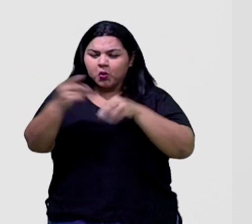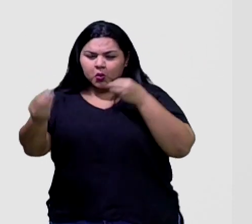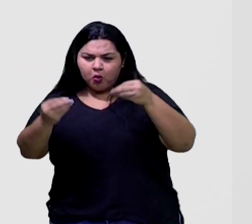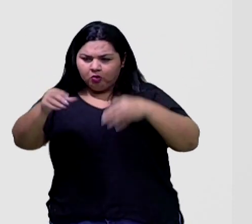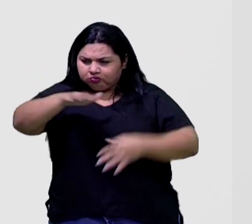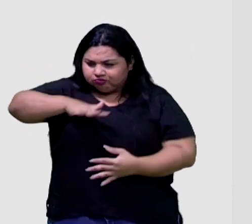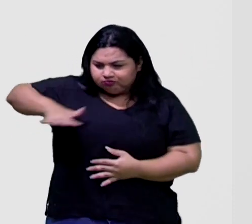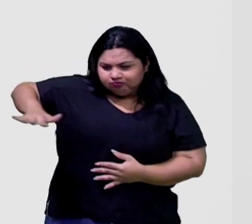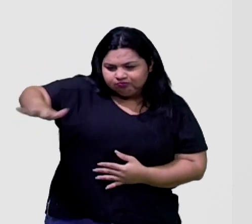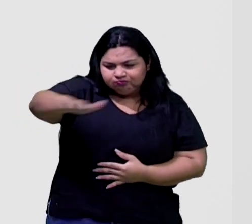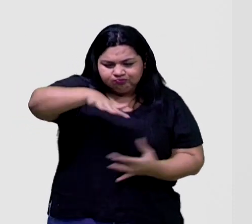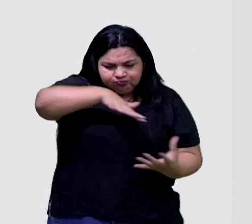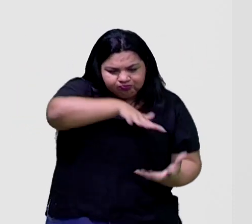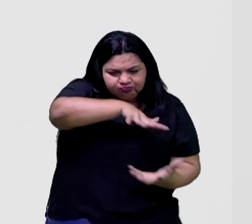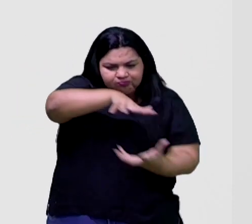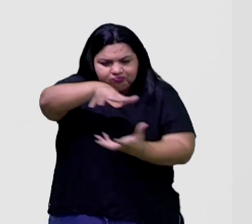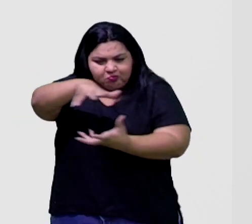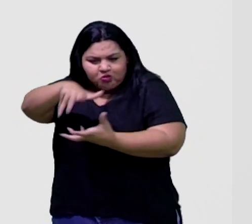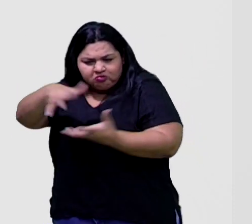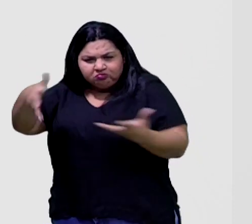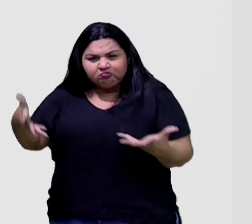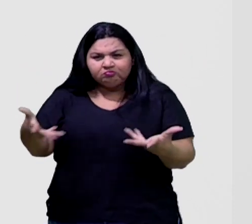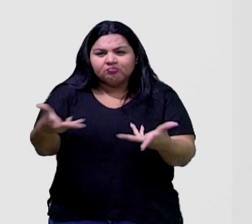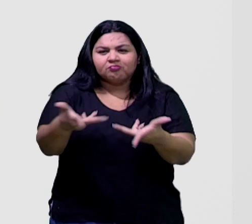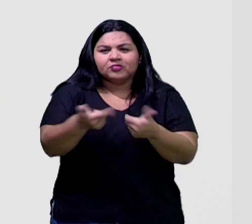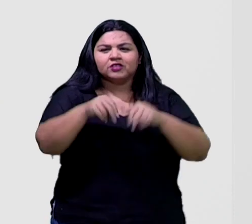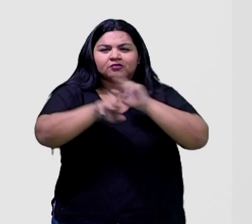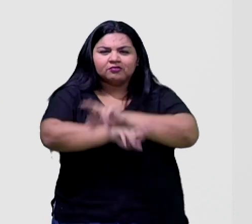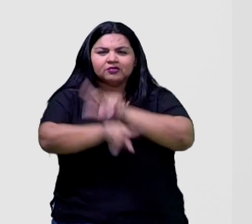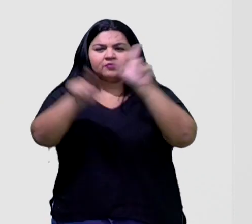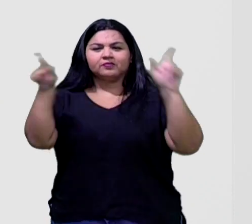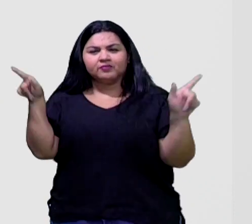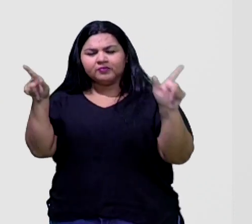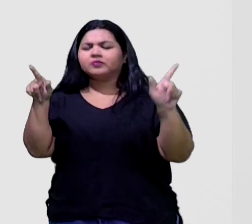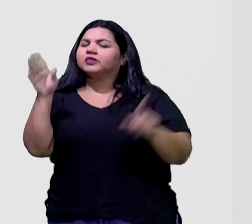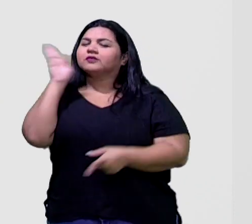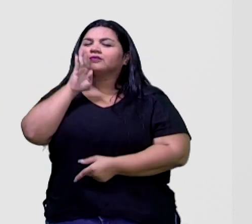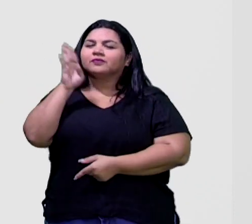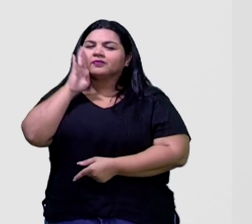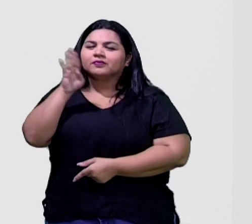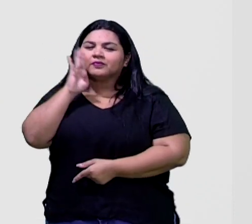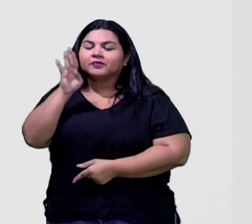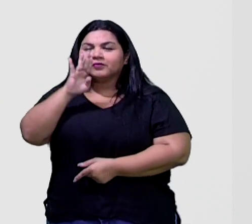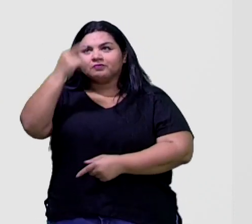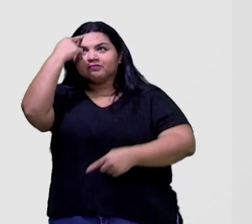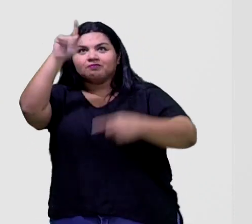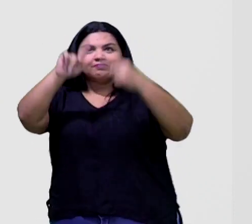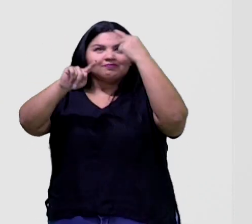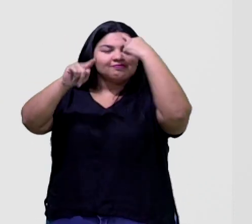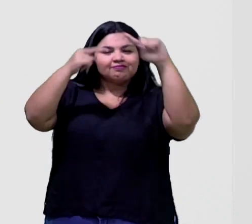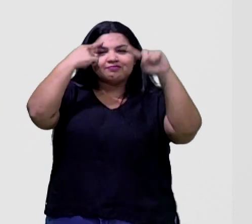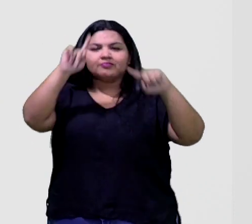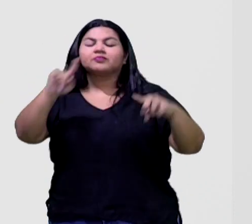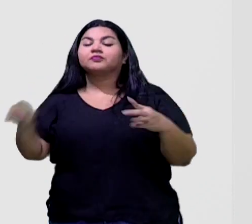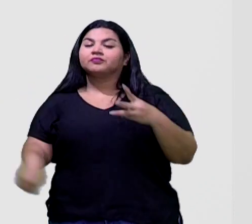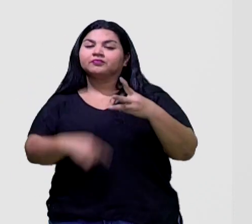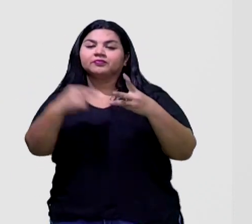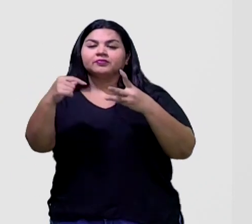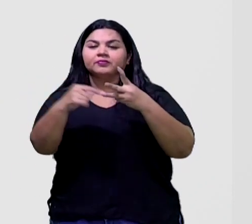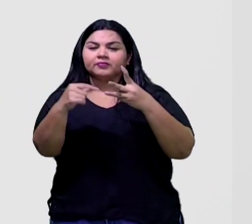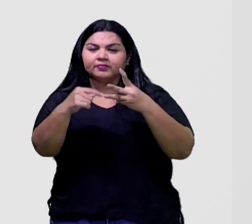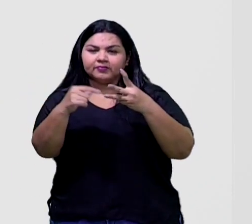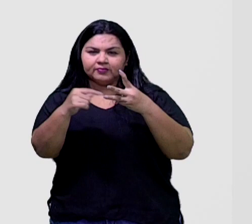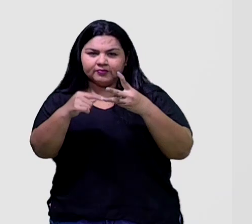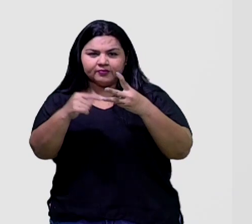cenário, aquele mundo bem maravilhoso, né? Bem diferente, bem legal também, muito criativo. E a gente tem também, olha